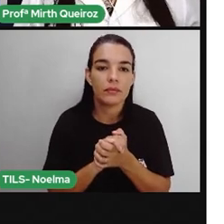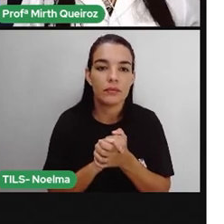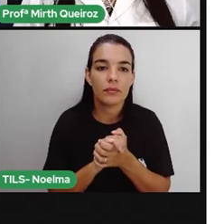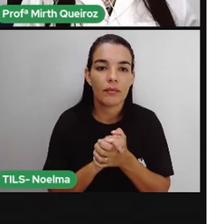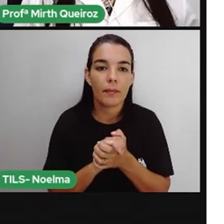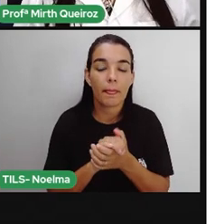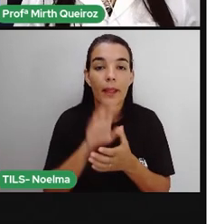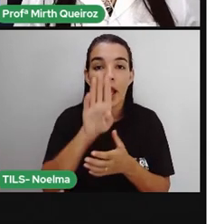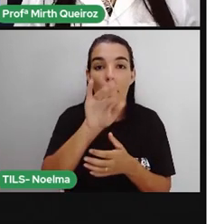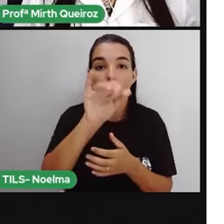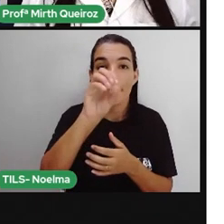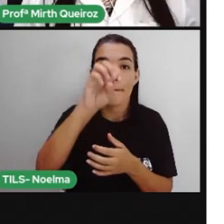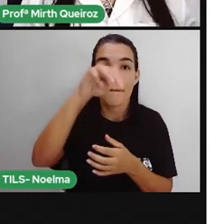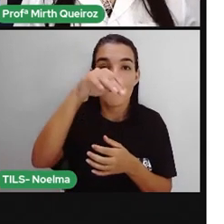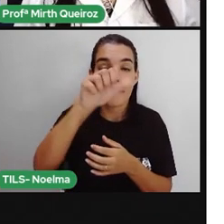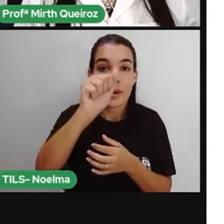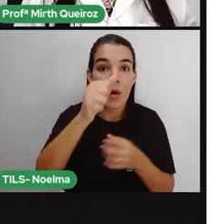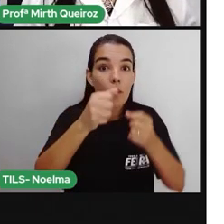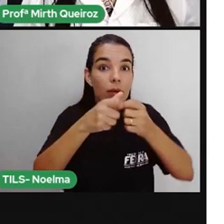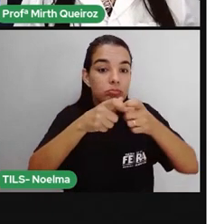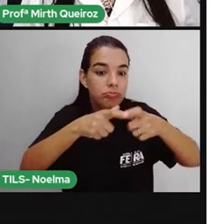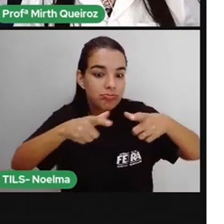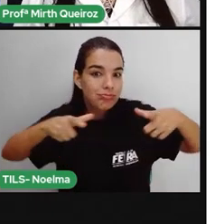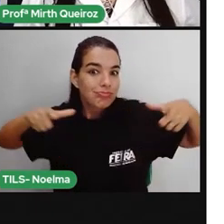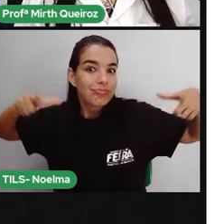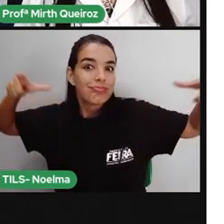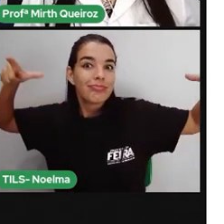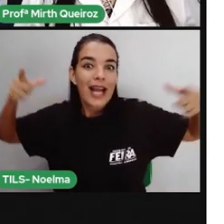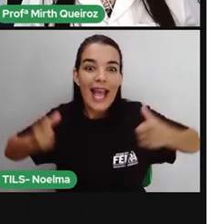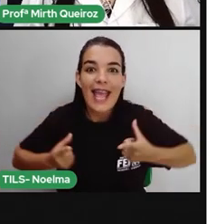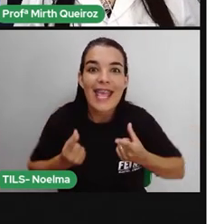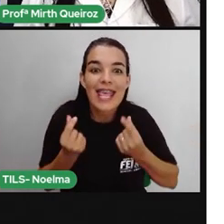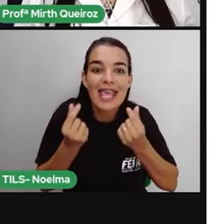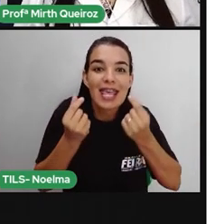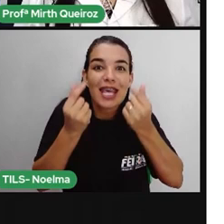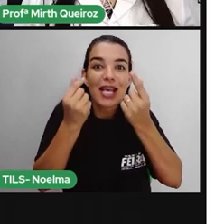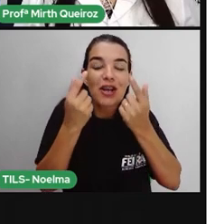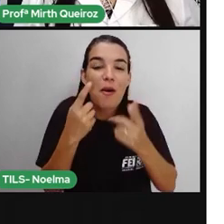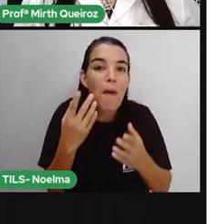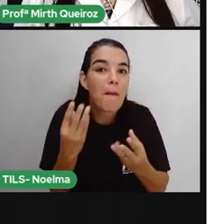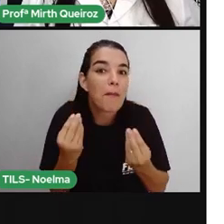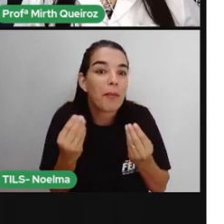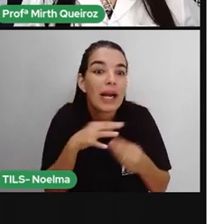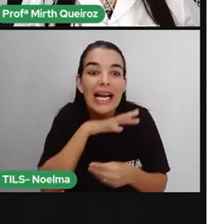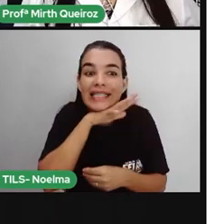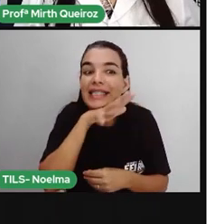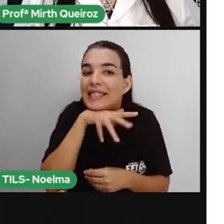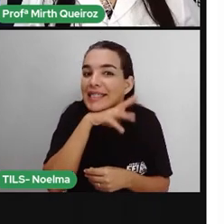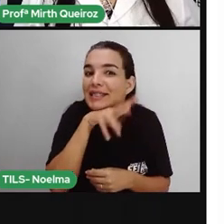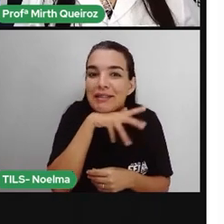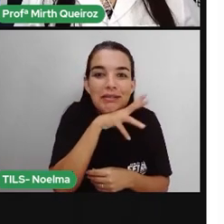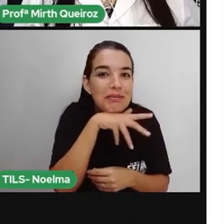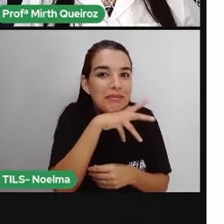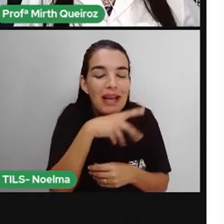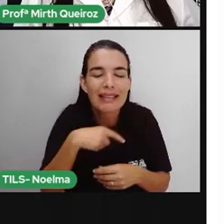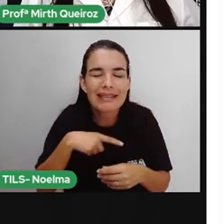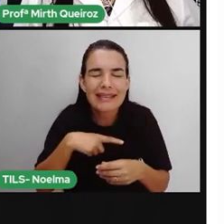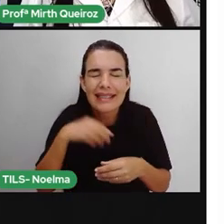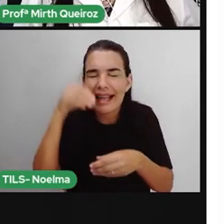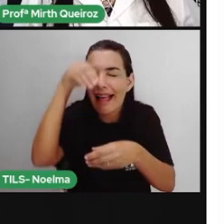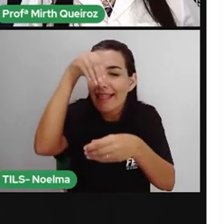É um bioma extremamente rico quando o assunto é fauna brasileira, que são os animais, né? Pois abriga